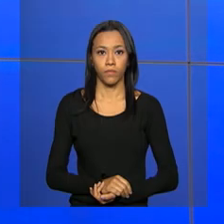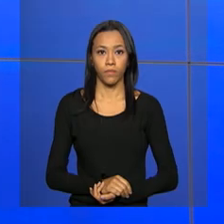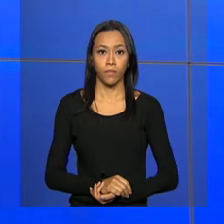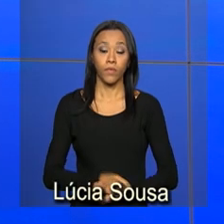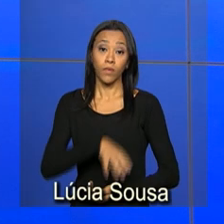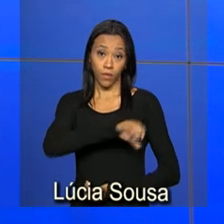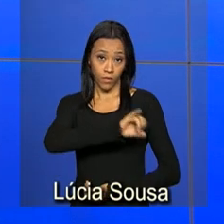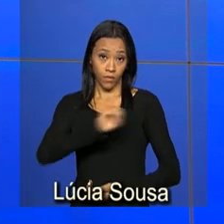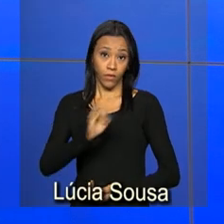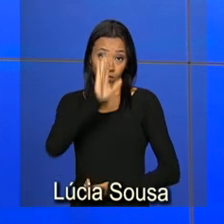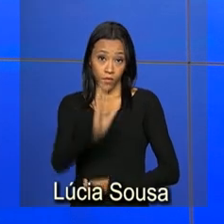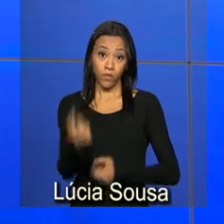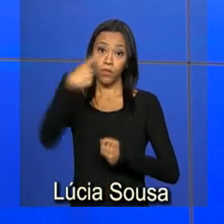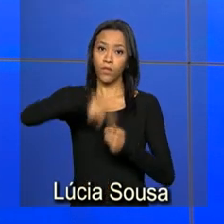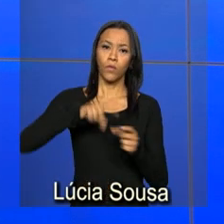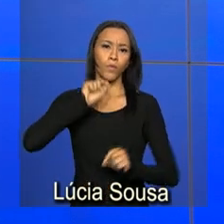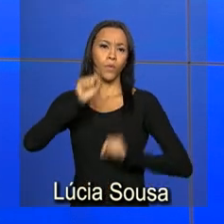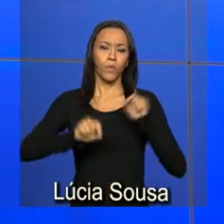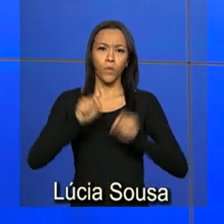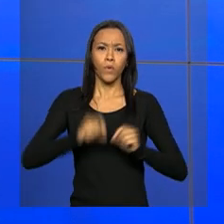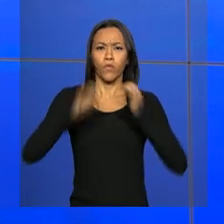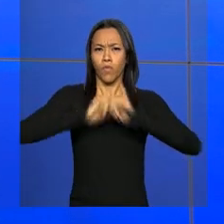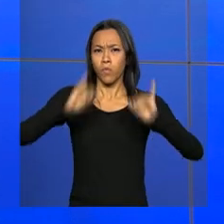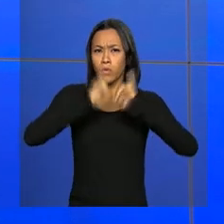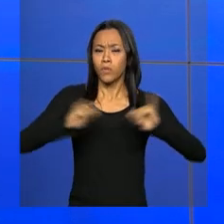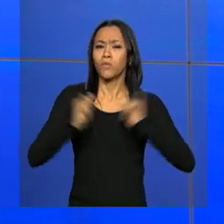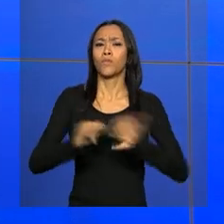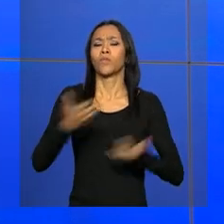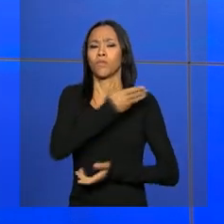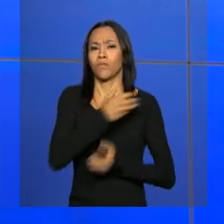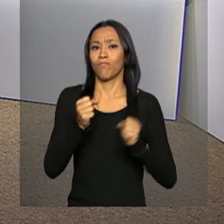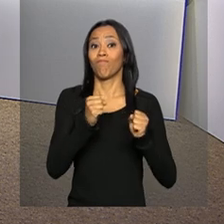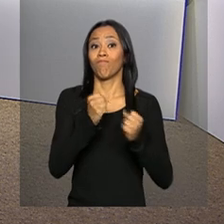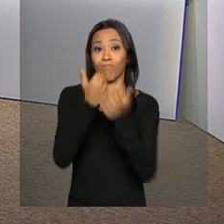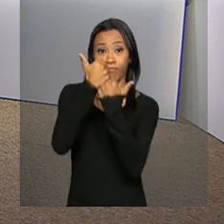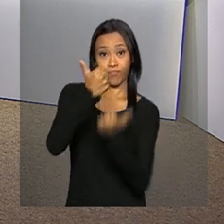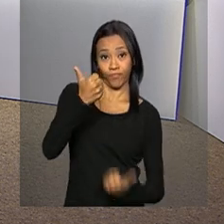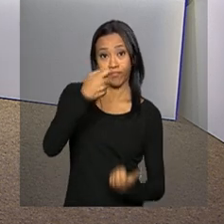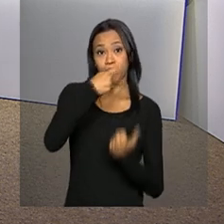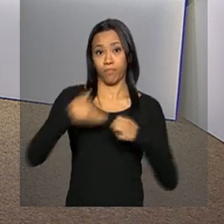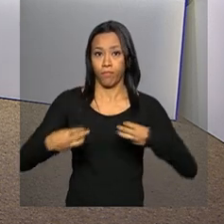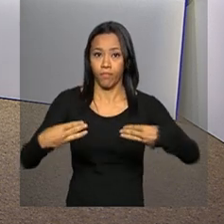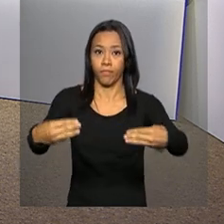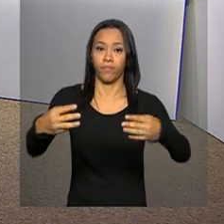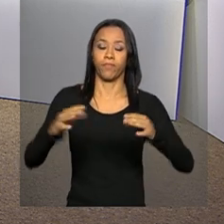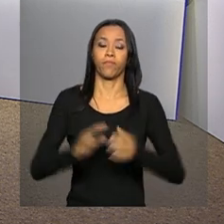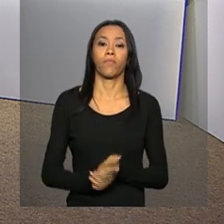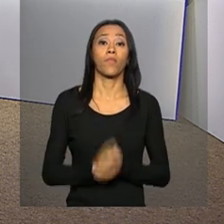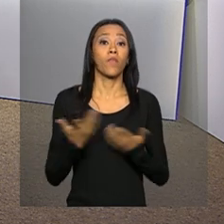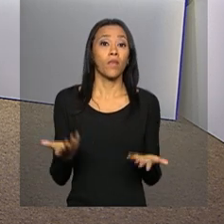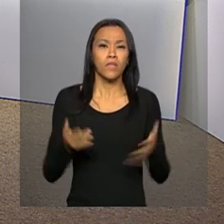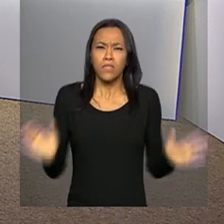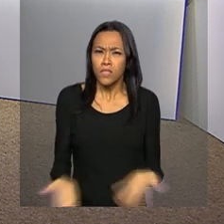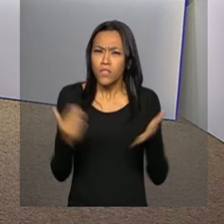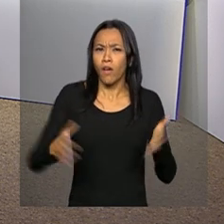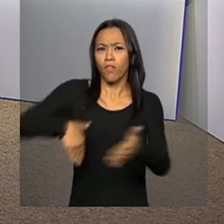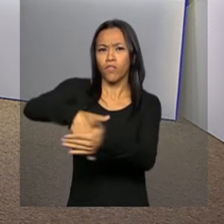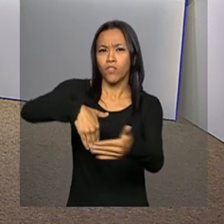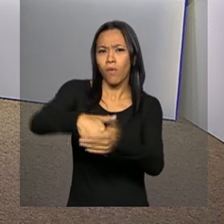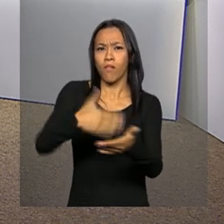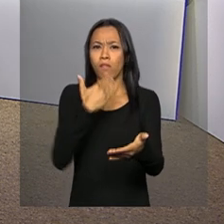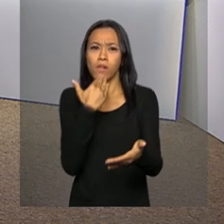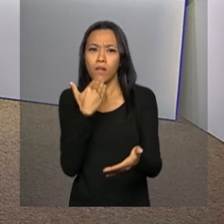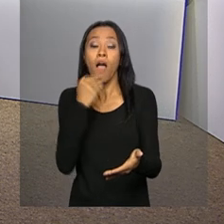Olá, estamos de volta com as notícias do Poder Executivo Federal. Incentivar o futebol amador é a